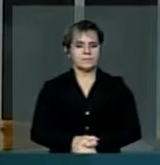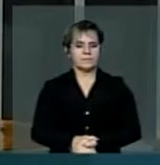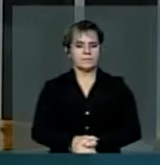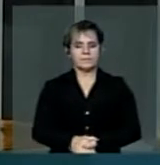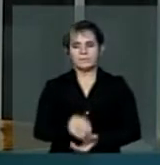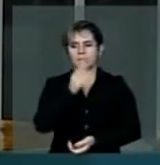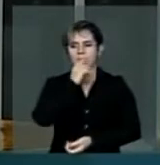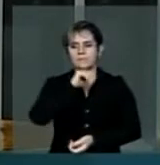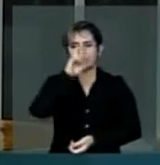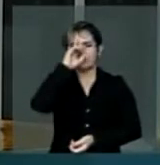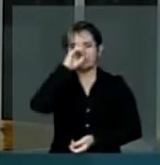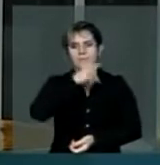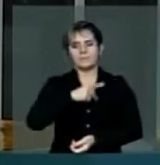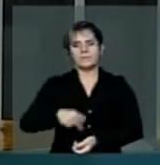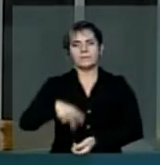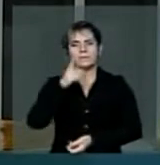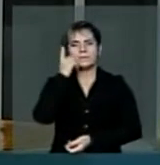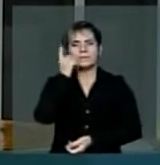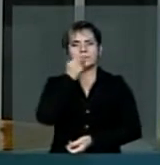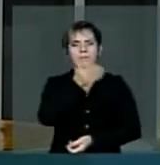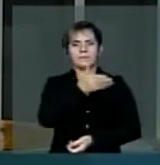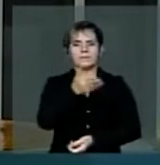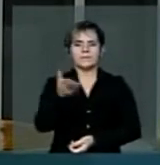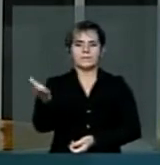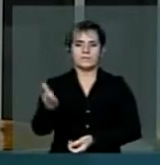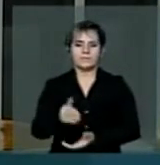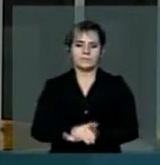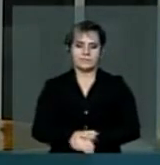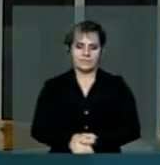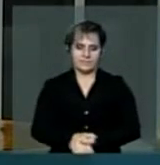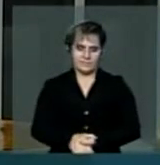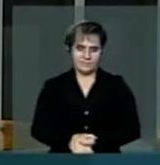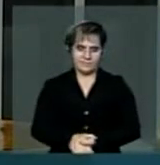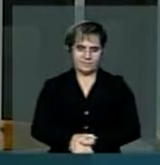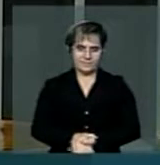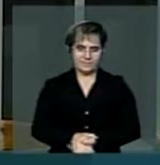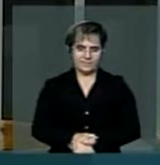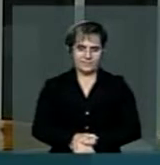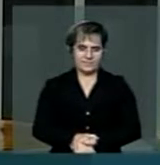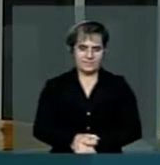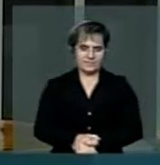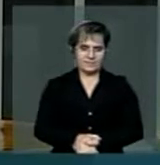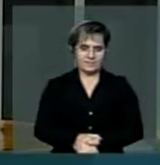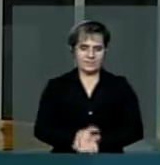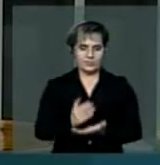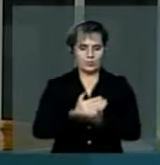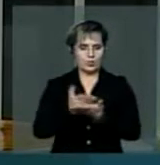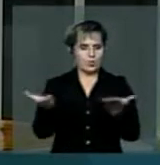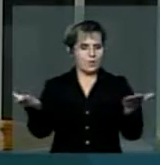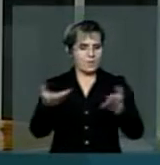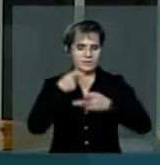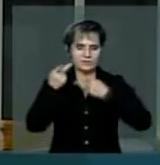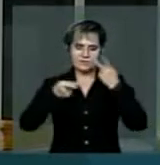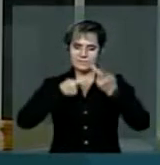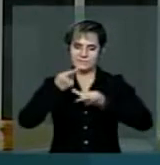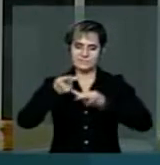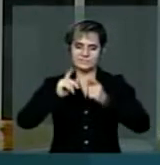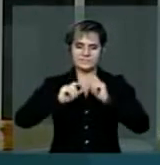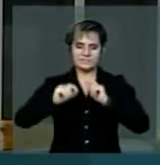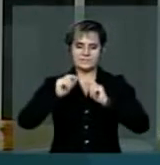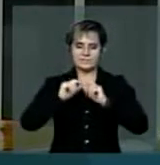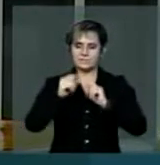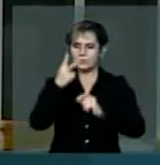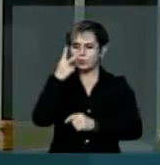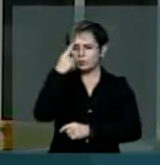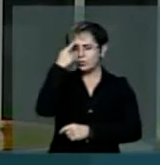Sr. Presidente, Srs. Deputados, Sras. Deputadas, Começo o meu pronunciamento com